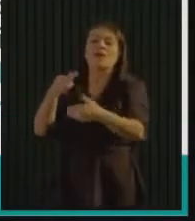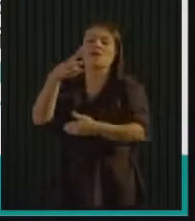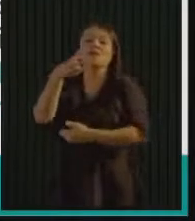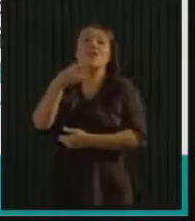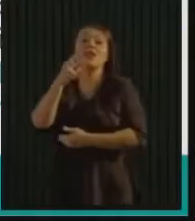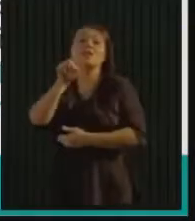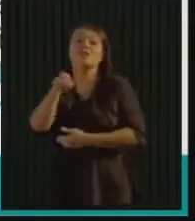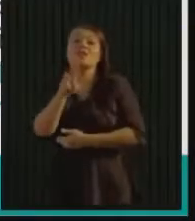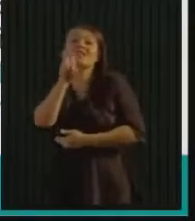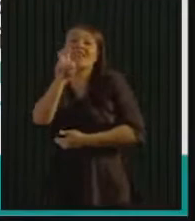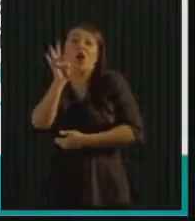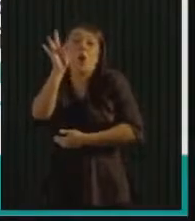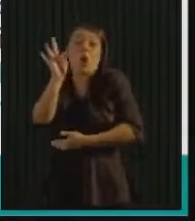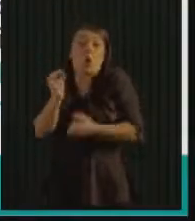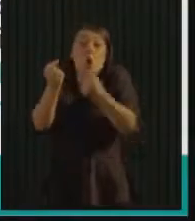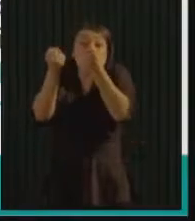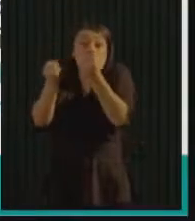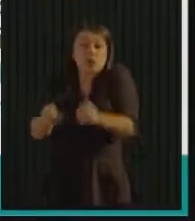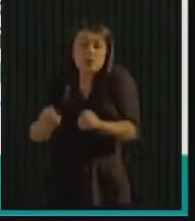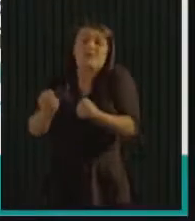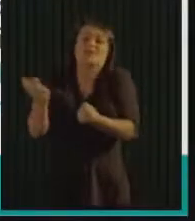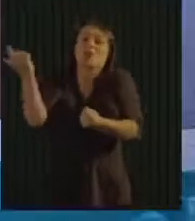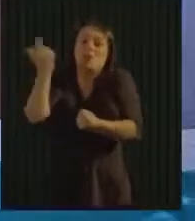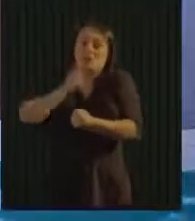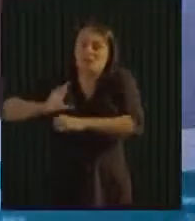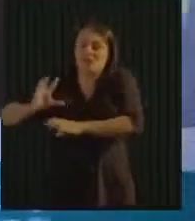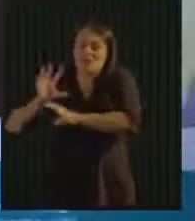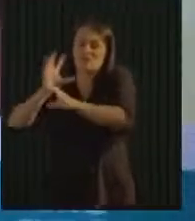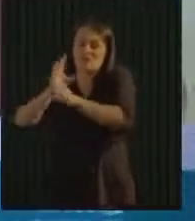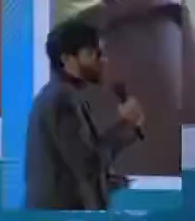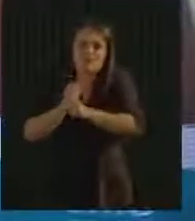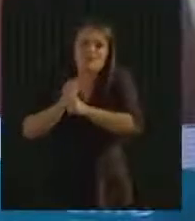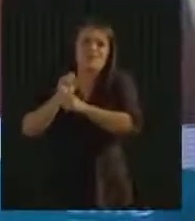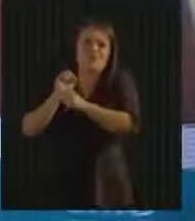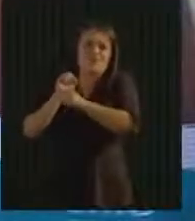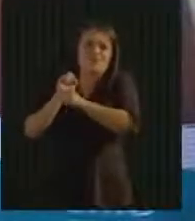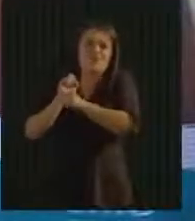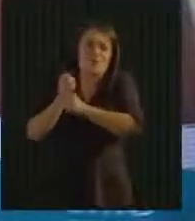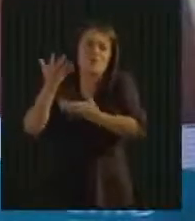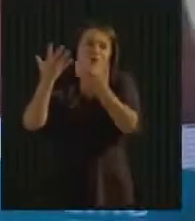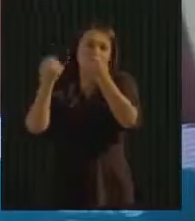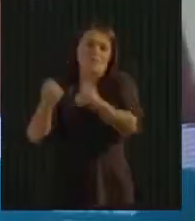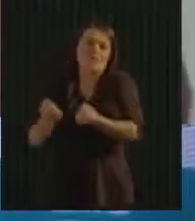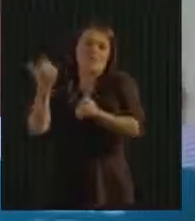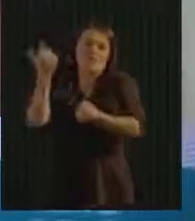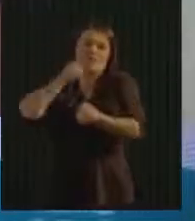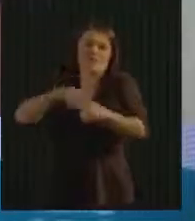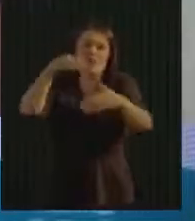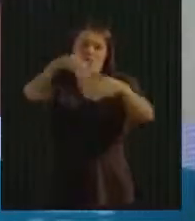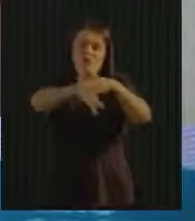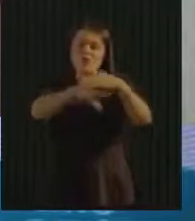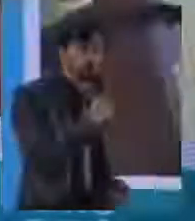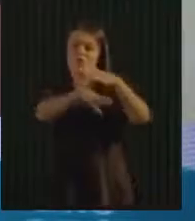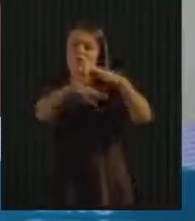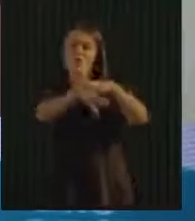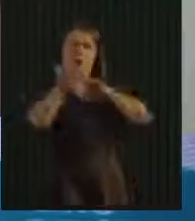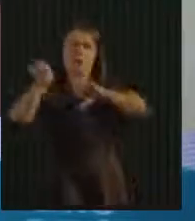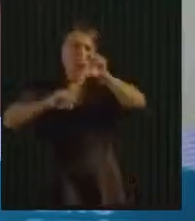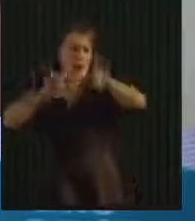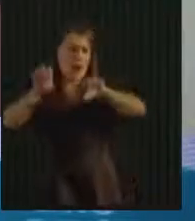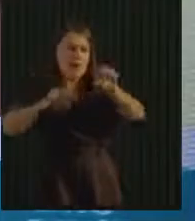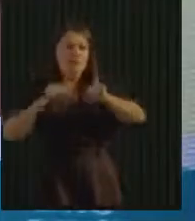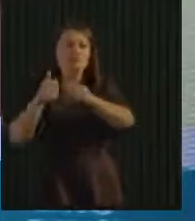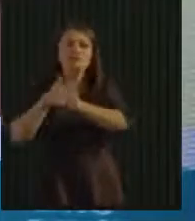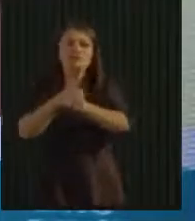3,5 toneladas. E de orgânico está lá 1,1 mil quilos. 1,1 toneladas de resíduos que deixaram